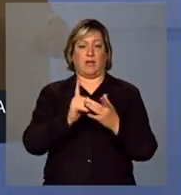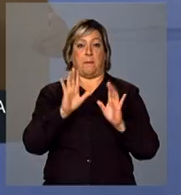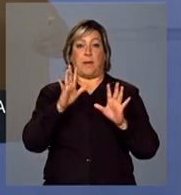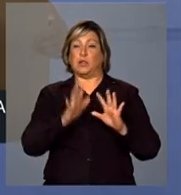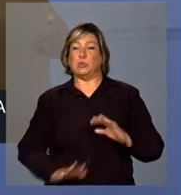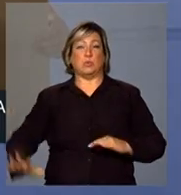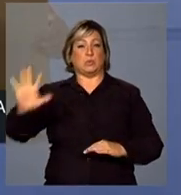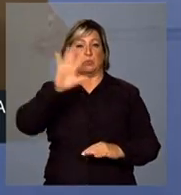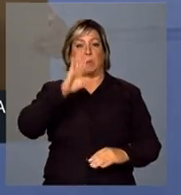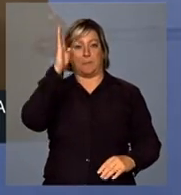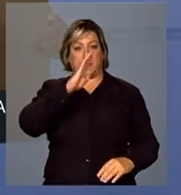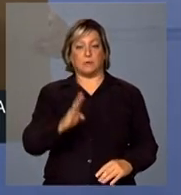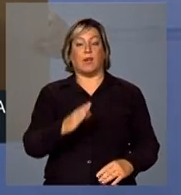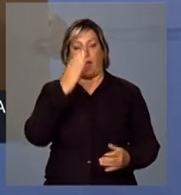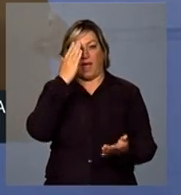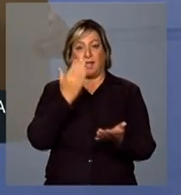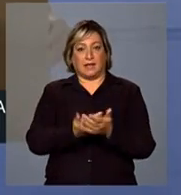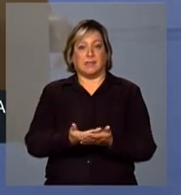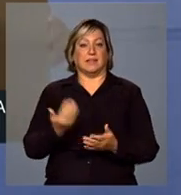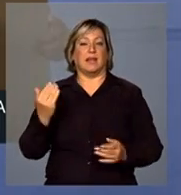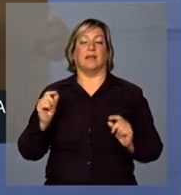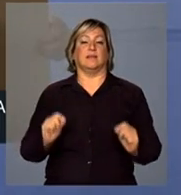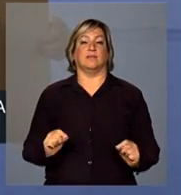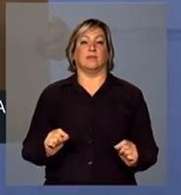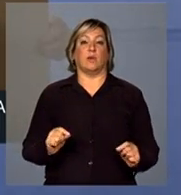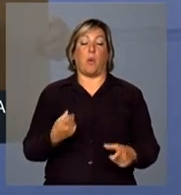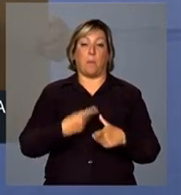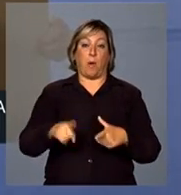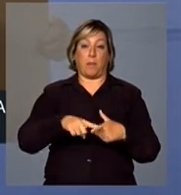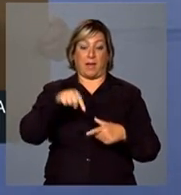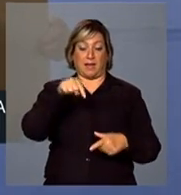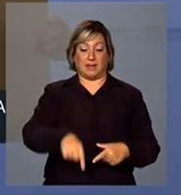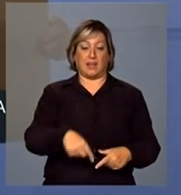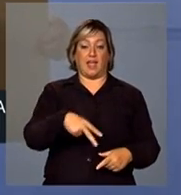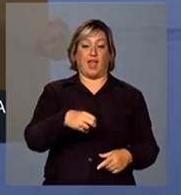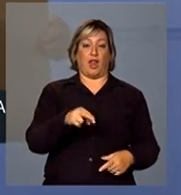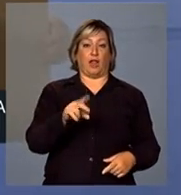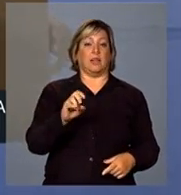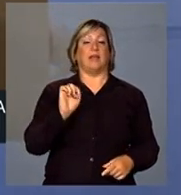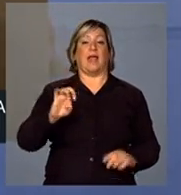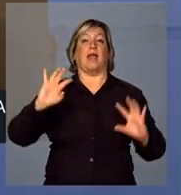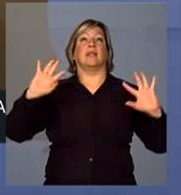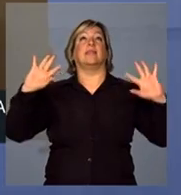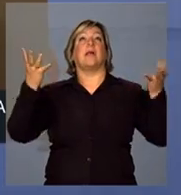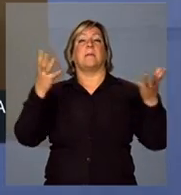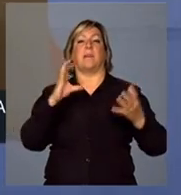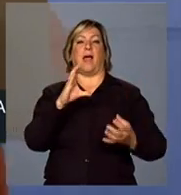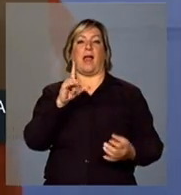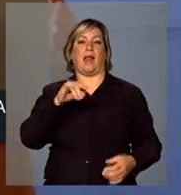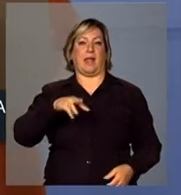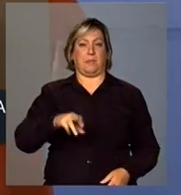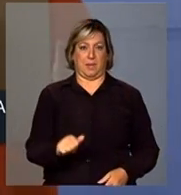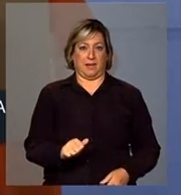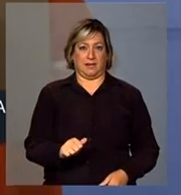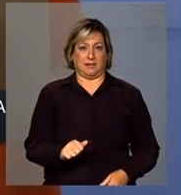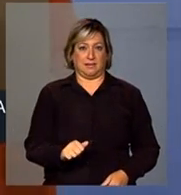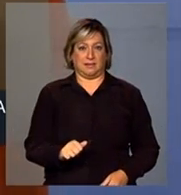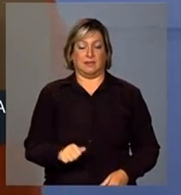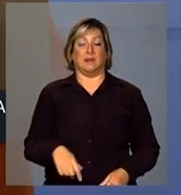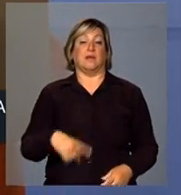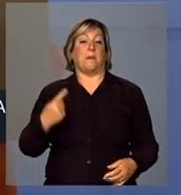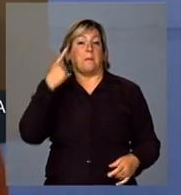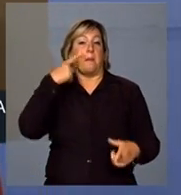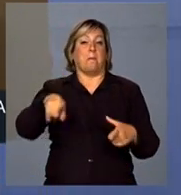Brasil acreditava, que o problema aqui do Nordeste era o clima. E que porque tinha um clima, não tinha